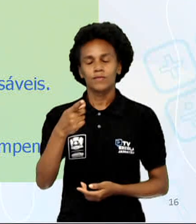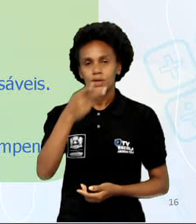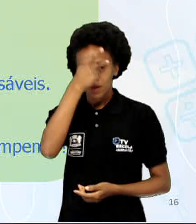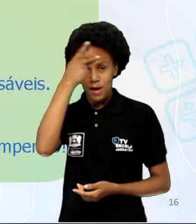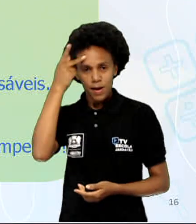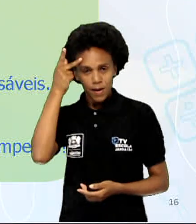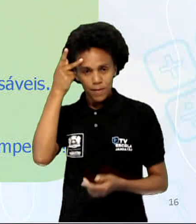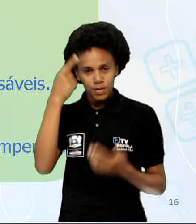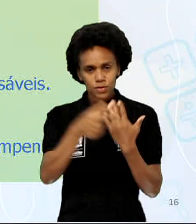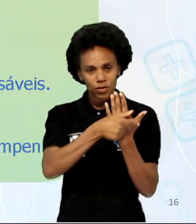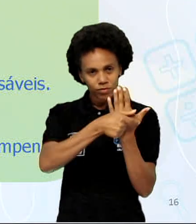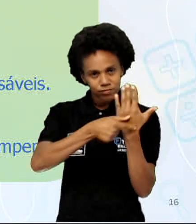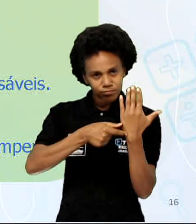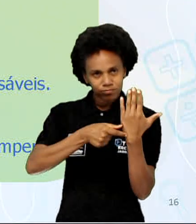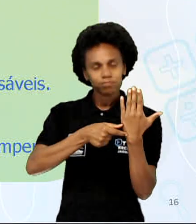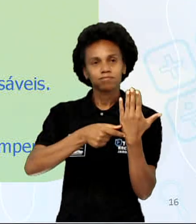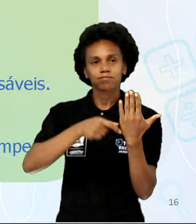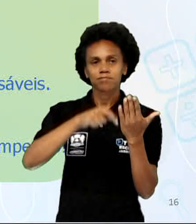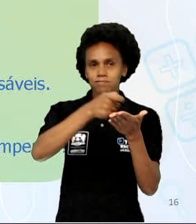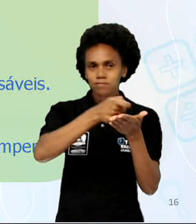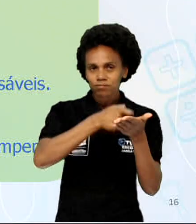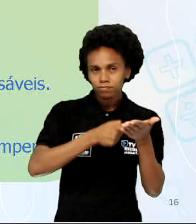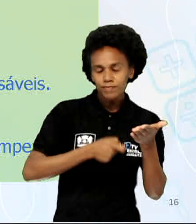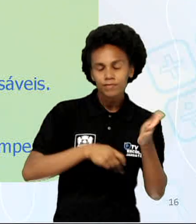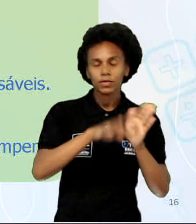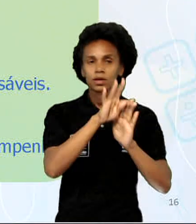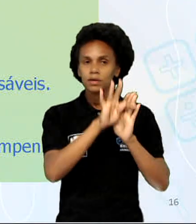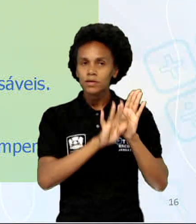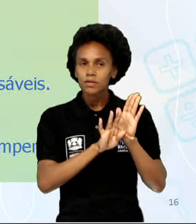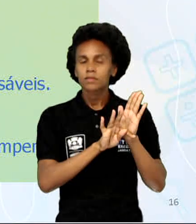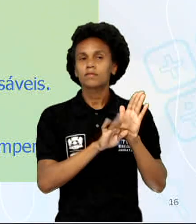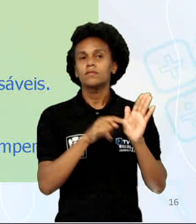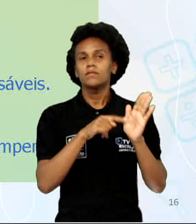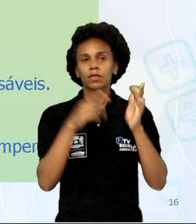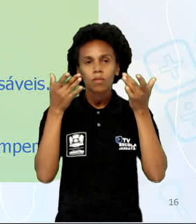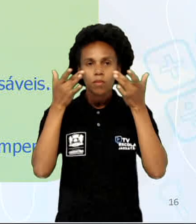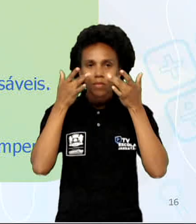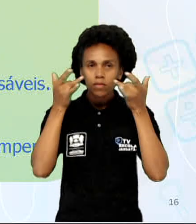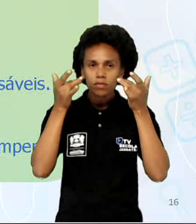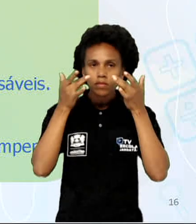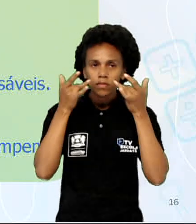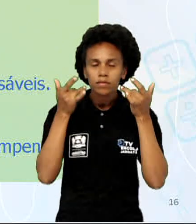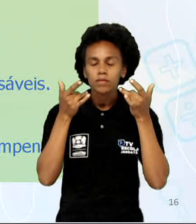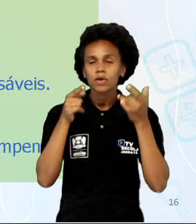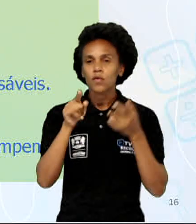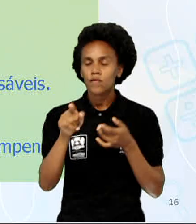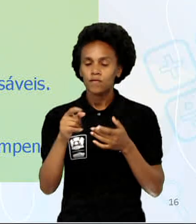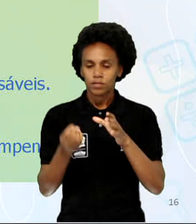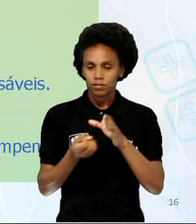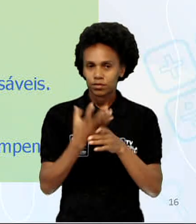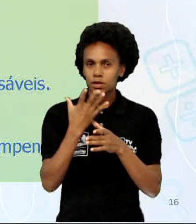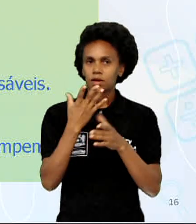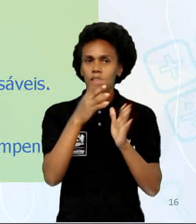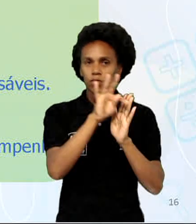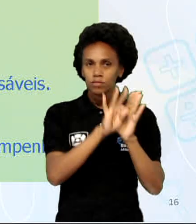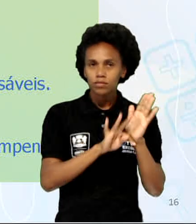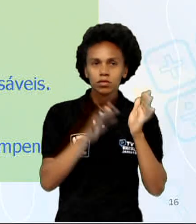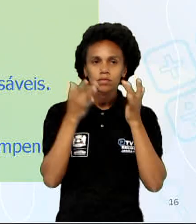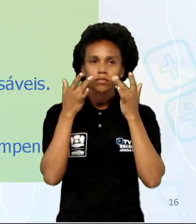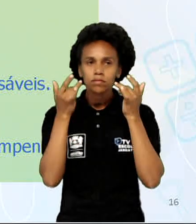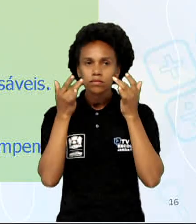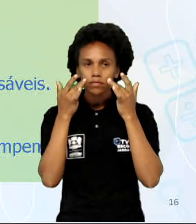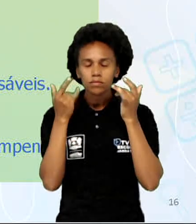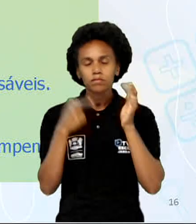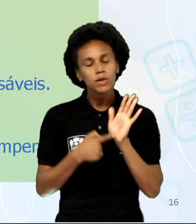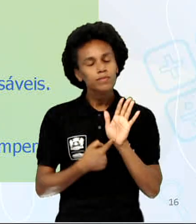texto ou peça teatral. Queira criar, escrever uma peça para ser encenada. Então, leia o trecho